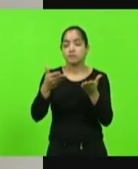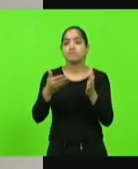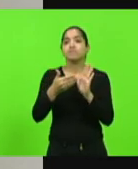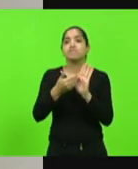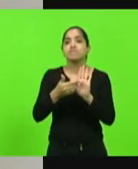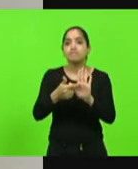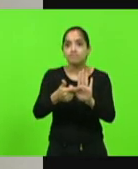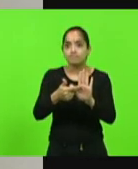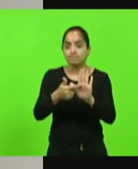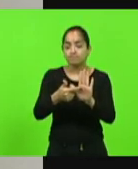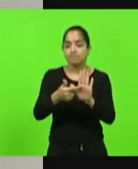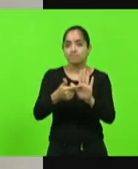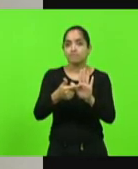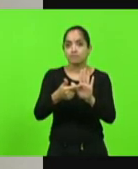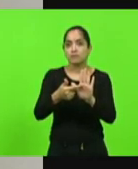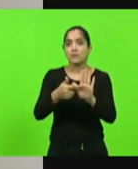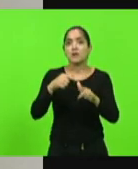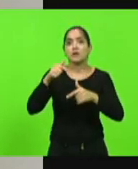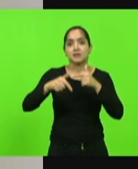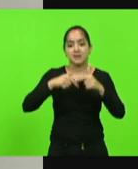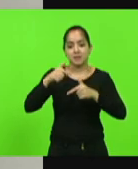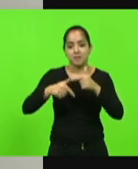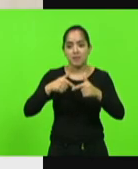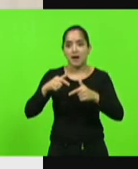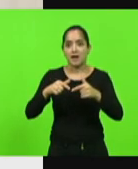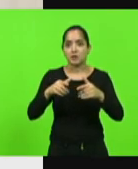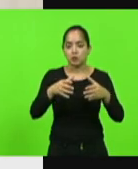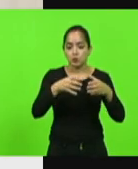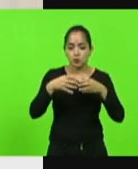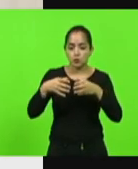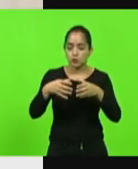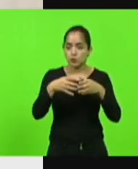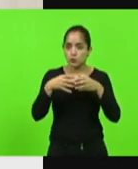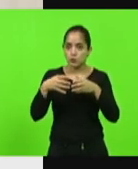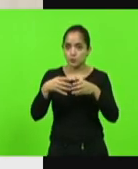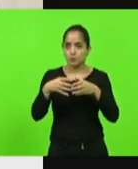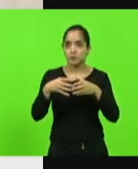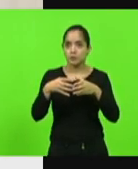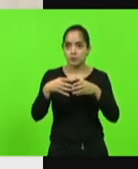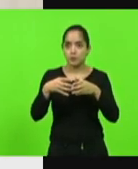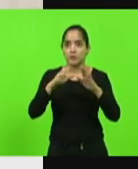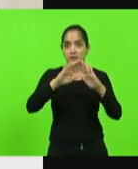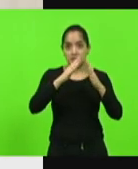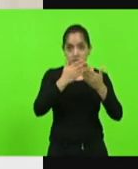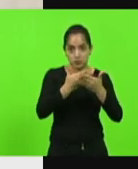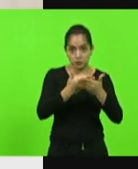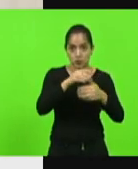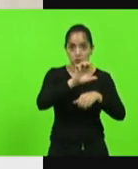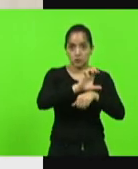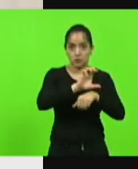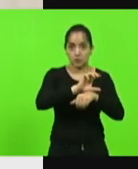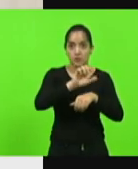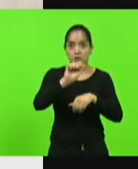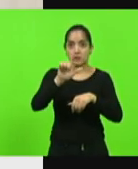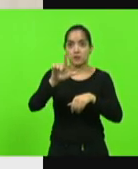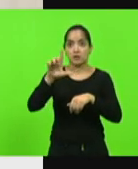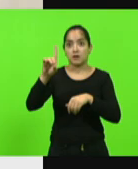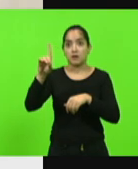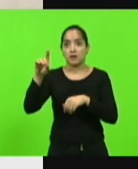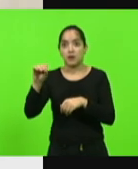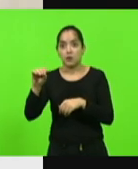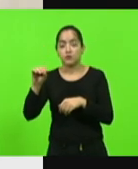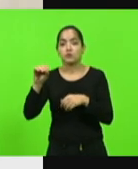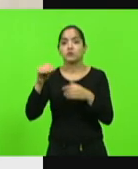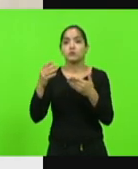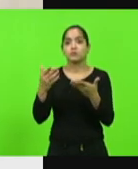É resultado de um trabalho coletivo fantástico da escola estadual Aldo Câmara da Silva, que começou